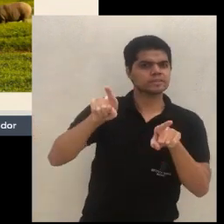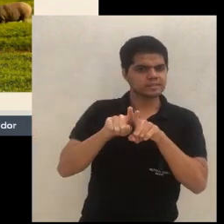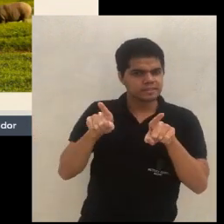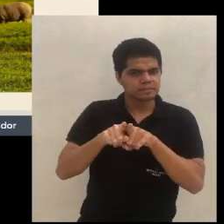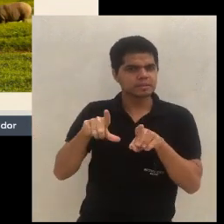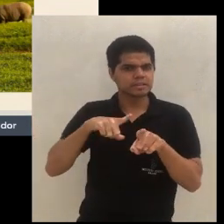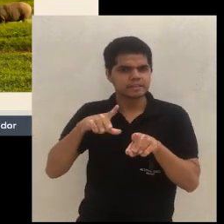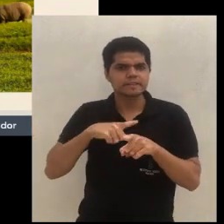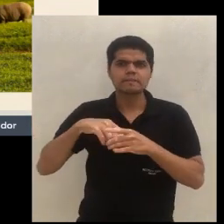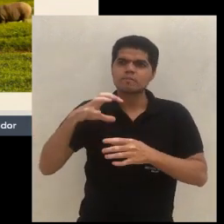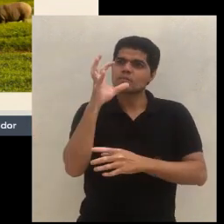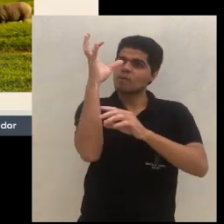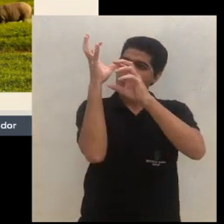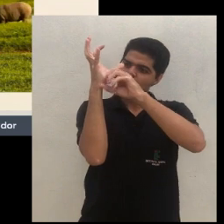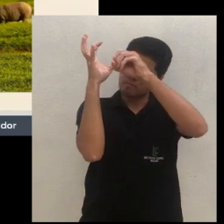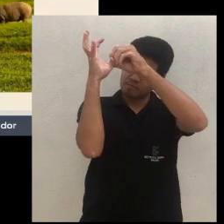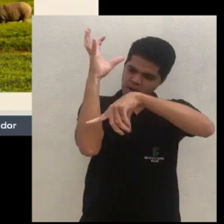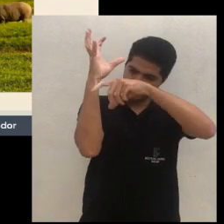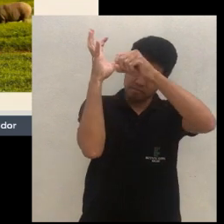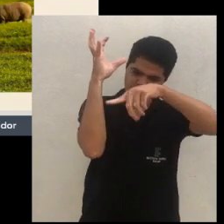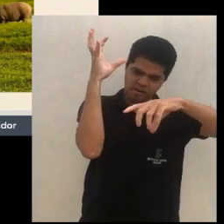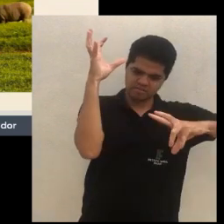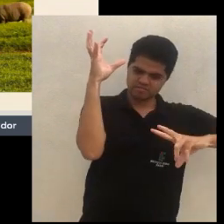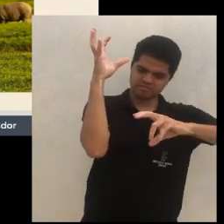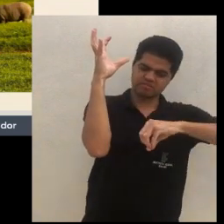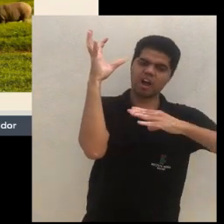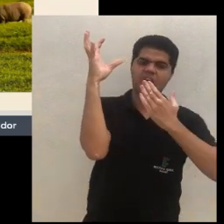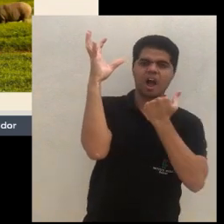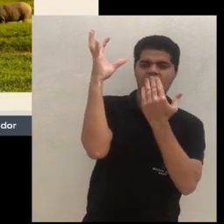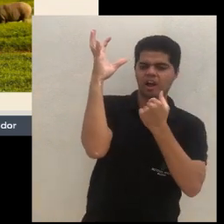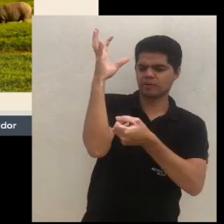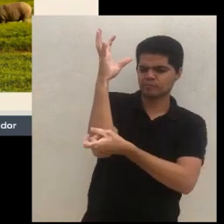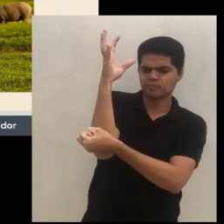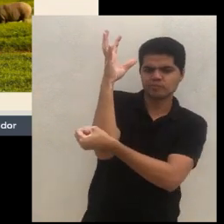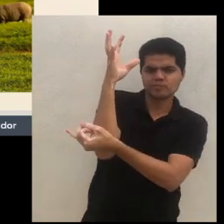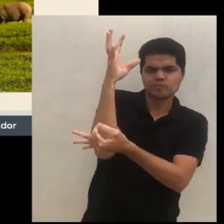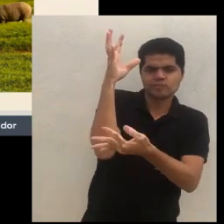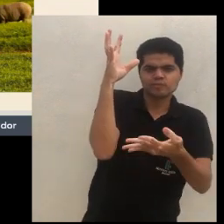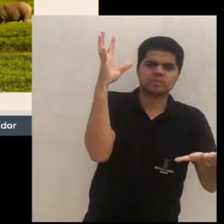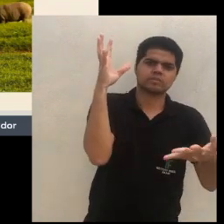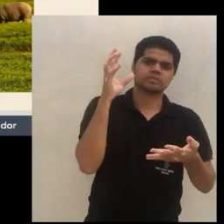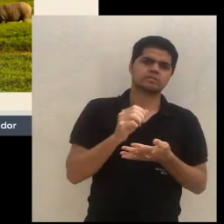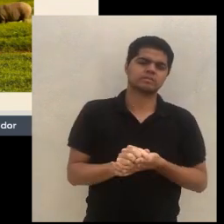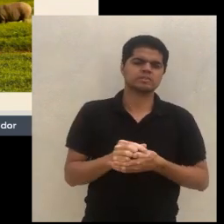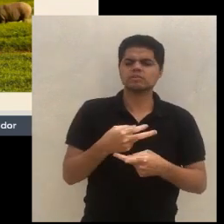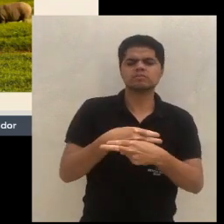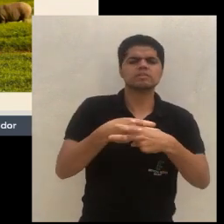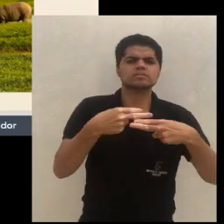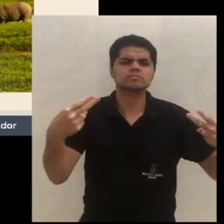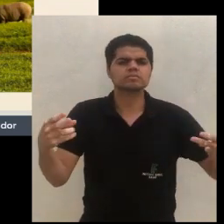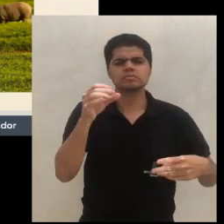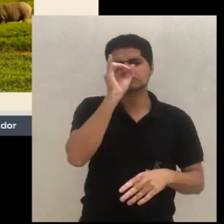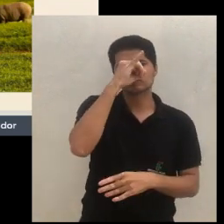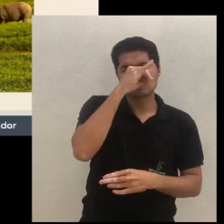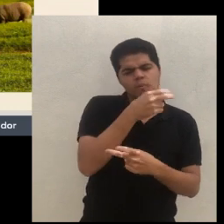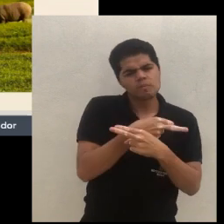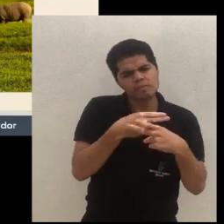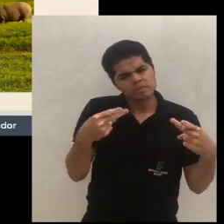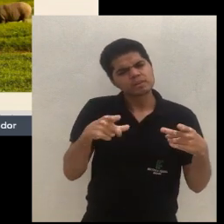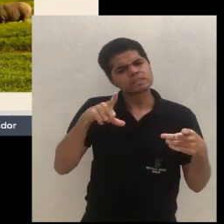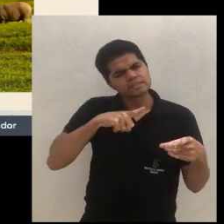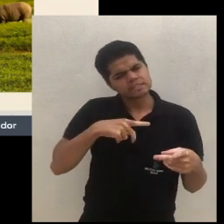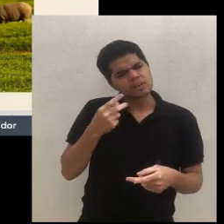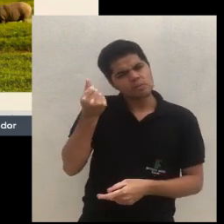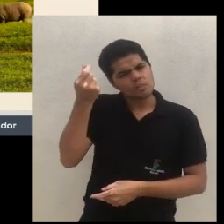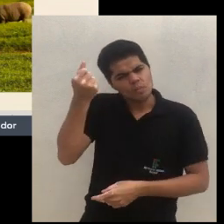eles se alimentam só com aquela castanha ali. Então, ele dá um produto diferenciado e todos aqueles derivados do porco, eles